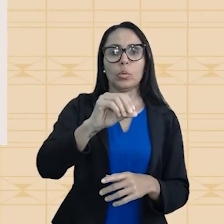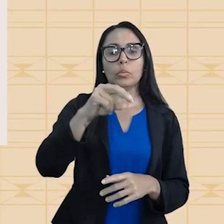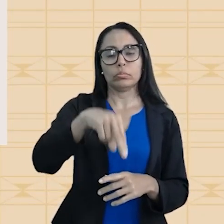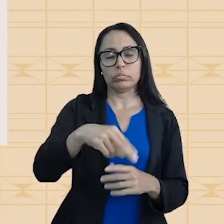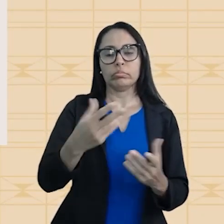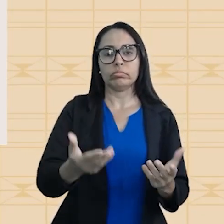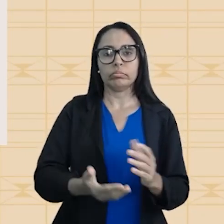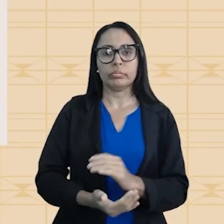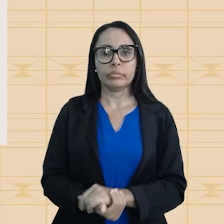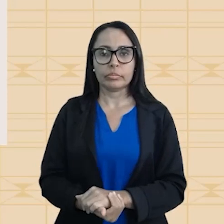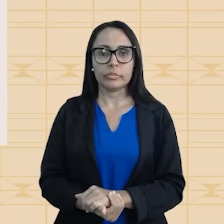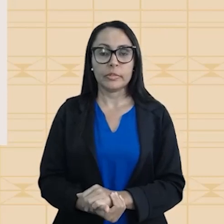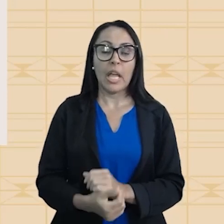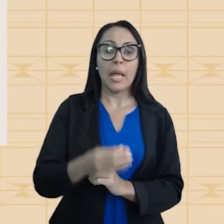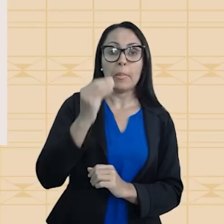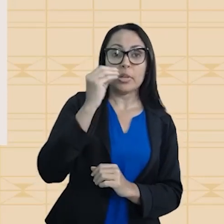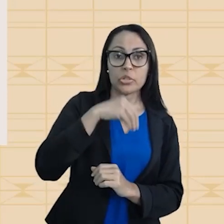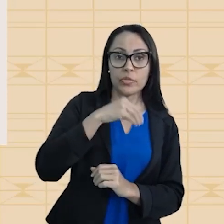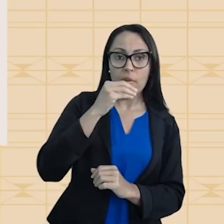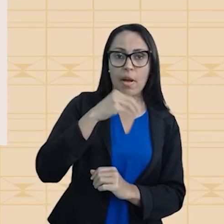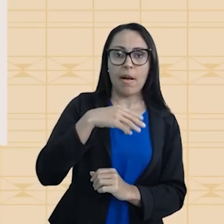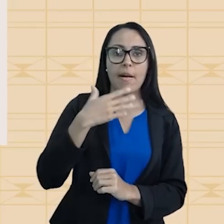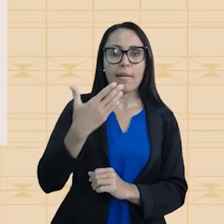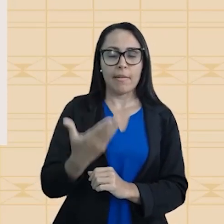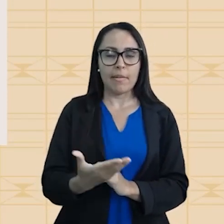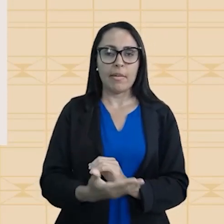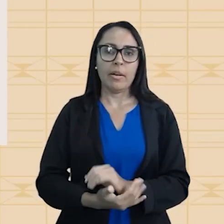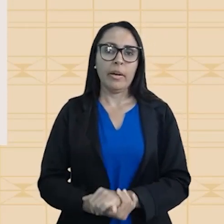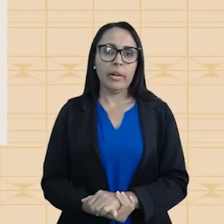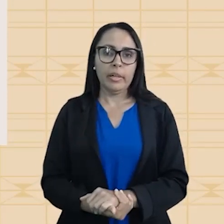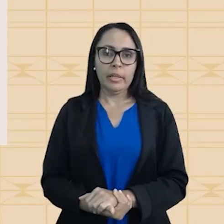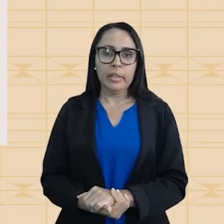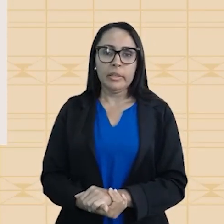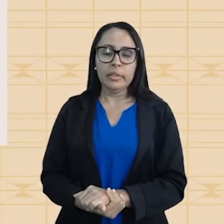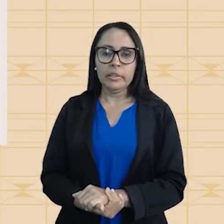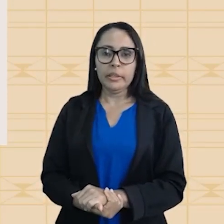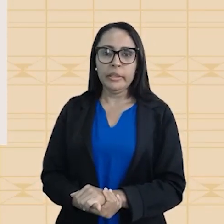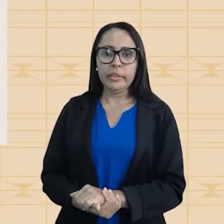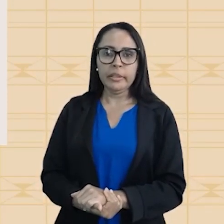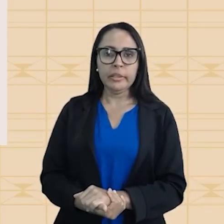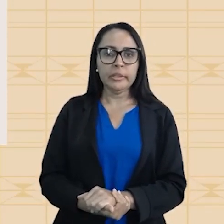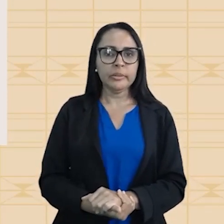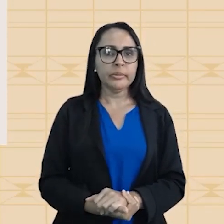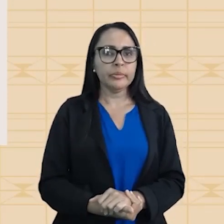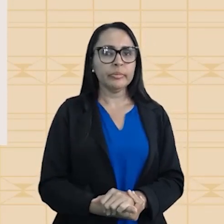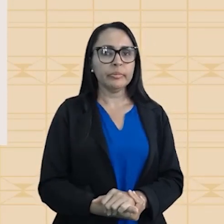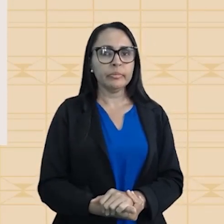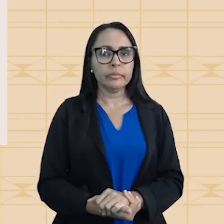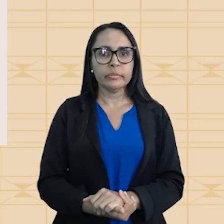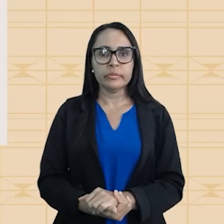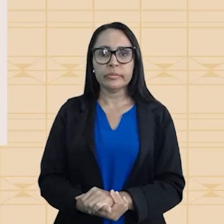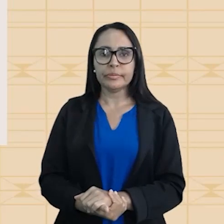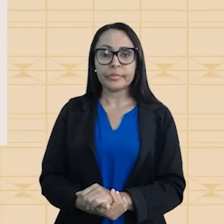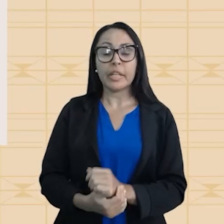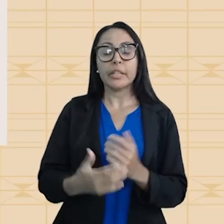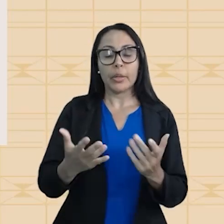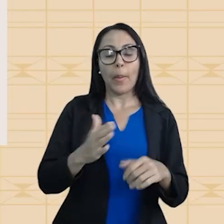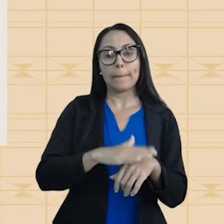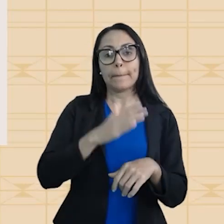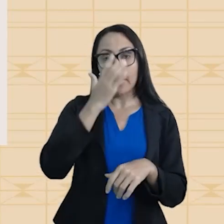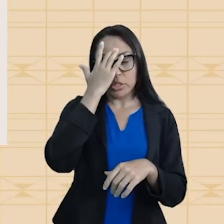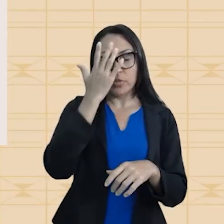dipolo induzido é a mais fraca que tem. Tá? Fraquinha. Se é fraquinha, é mais fácil quebrar.